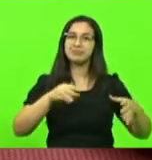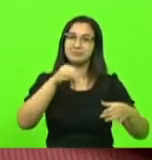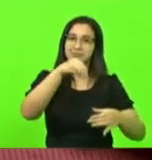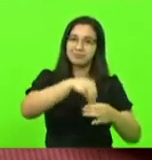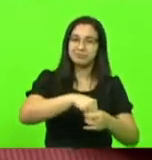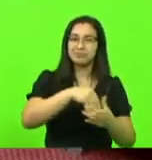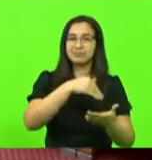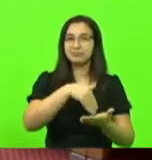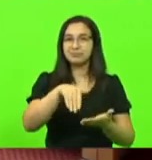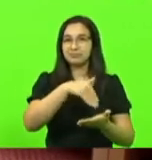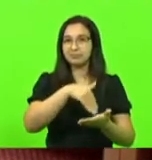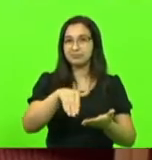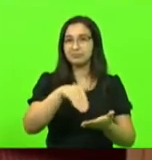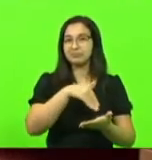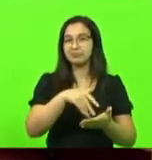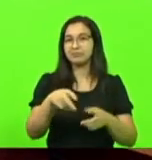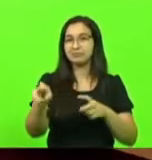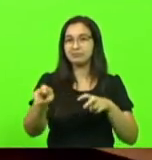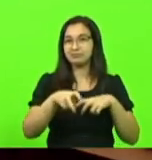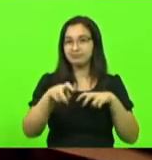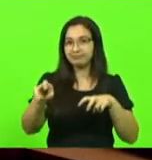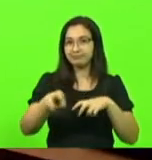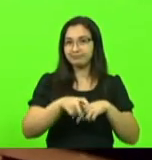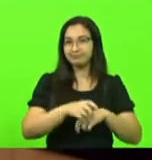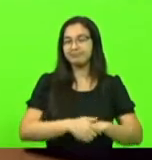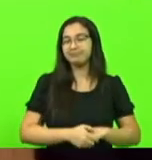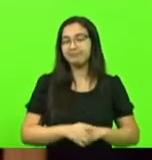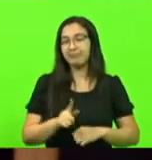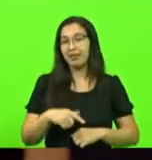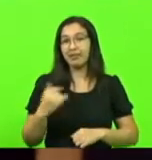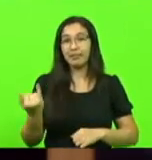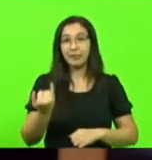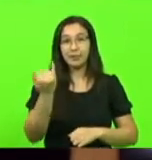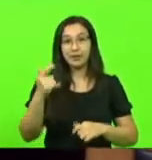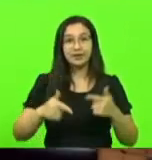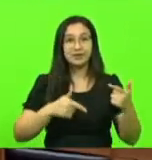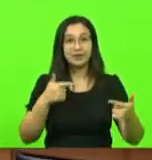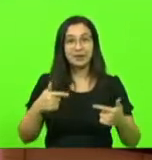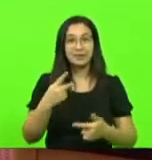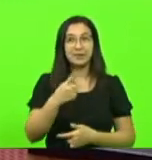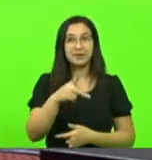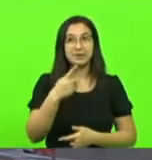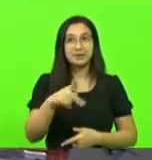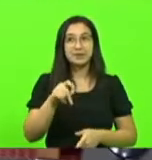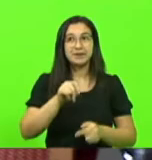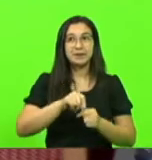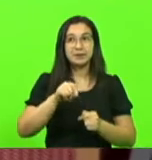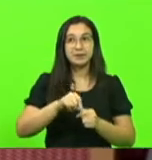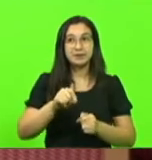Secretaria. muito importante o trabalho que foi feito,